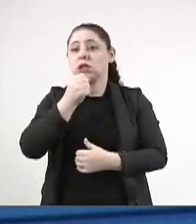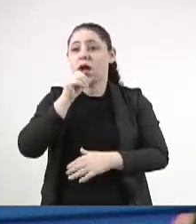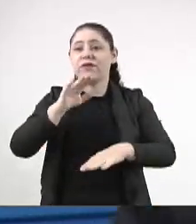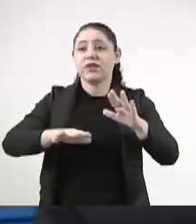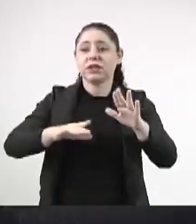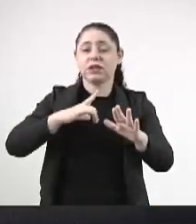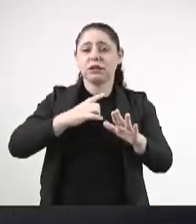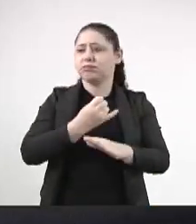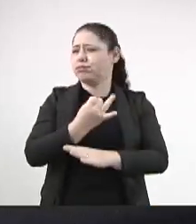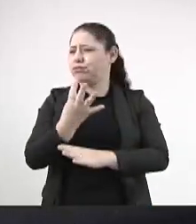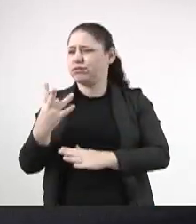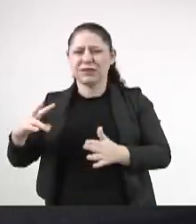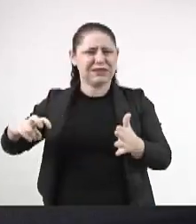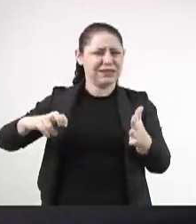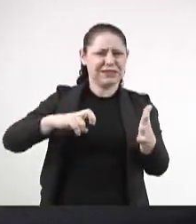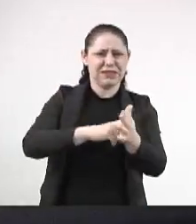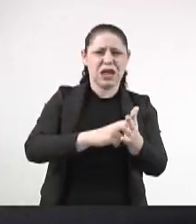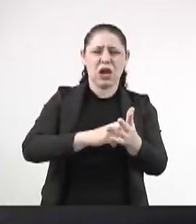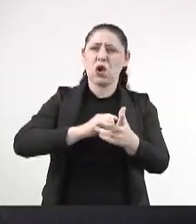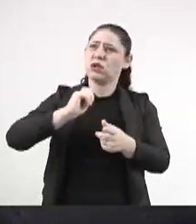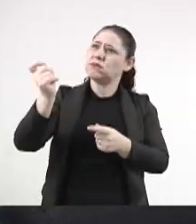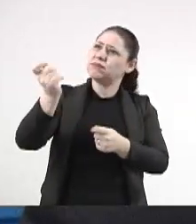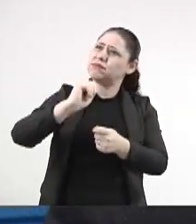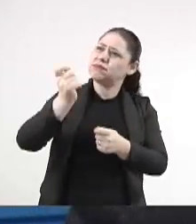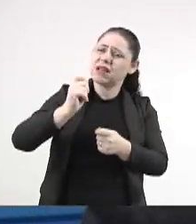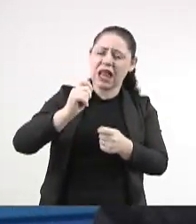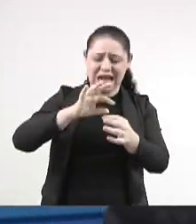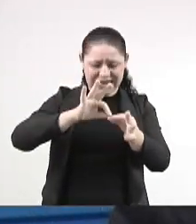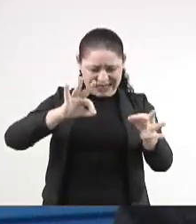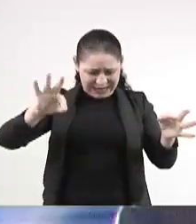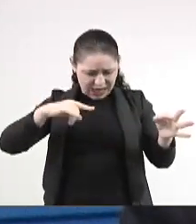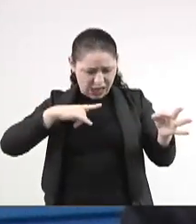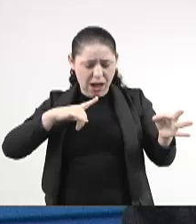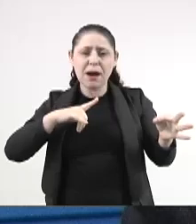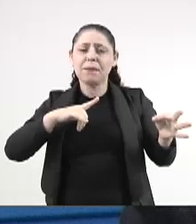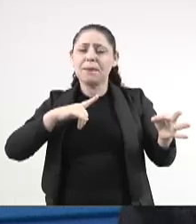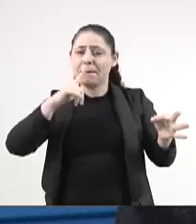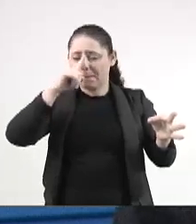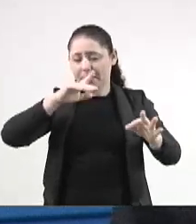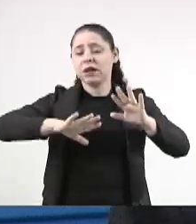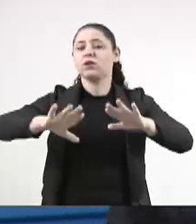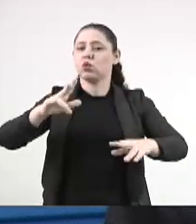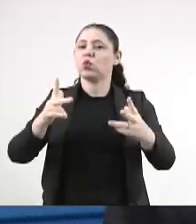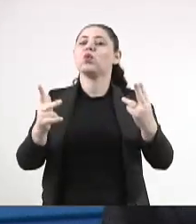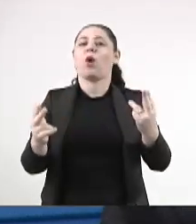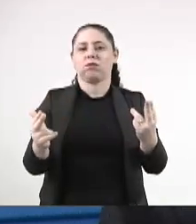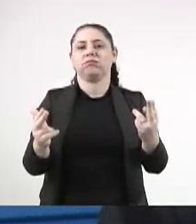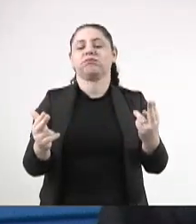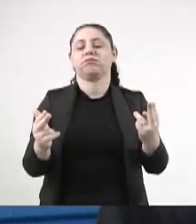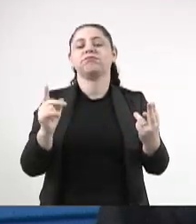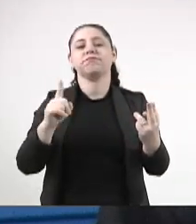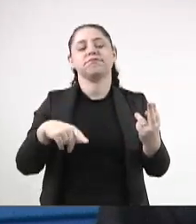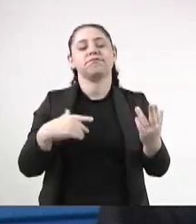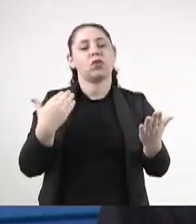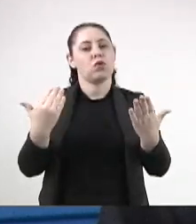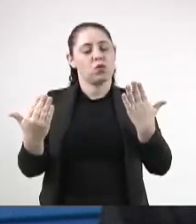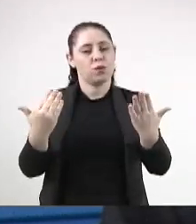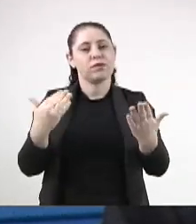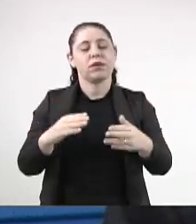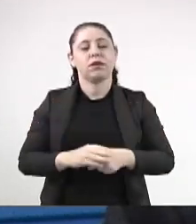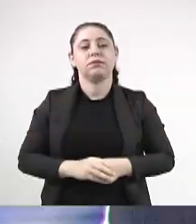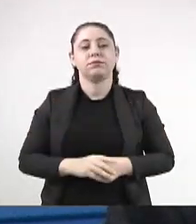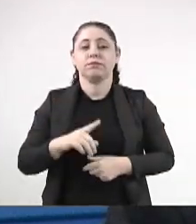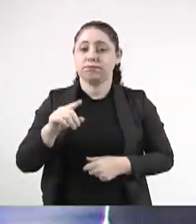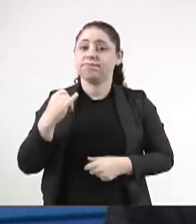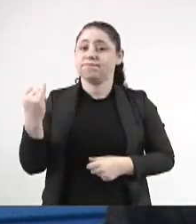vários acidentes com linha de Serol, e esse também que é um perigo. Então, assim, bastante oportuno